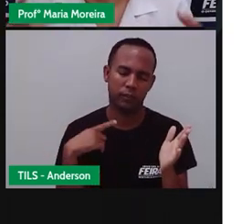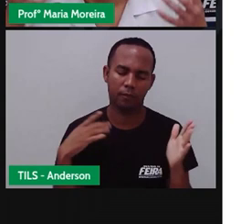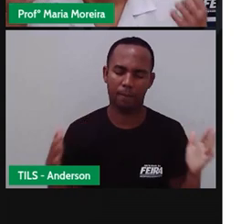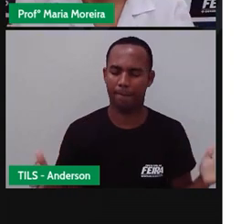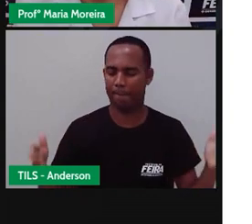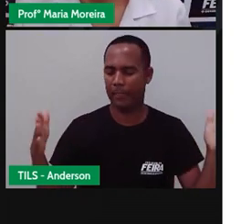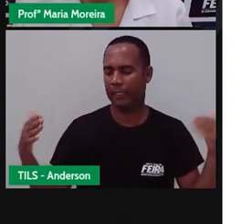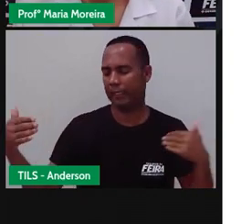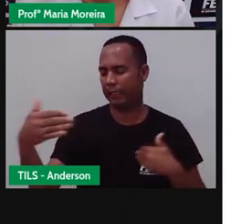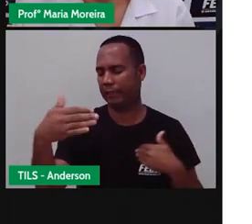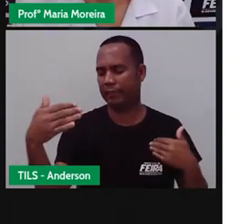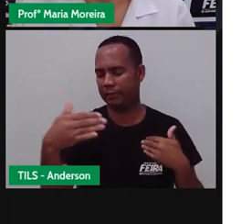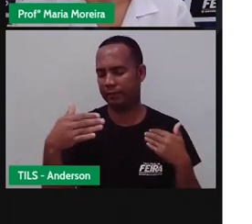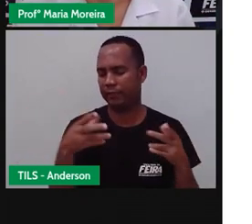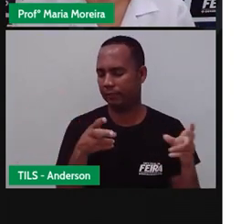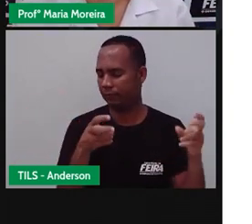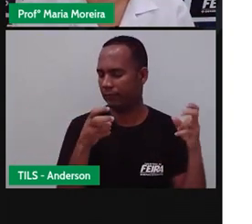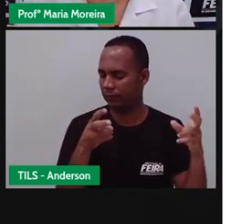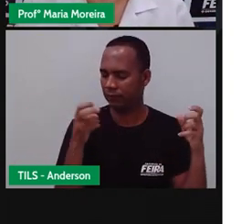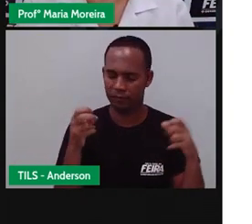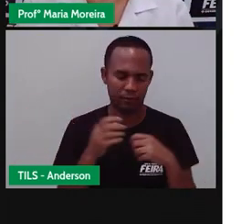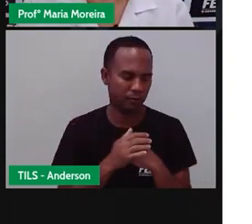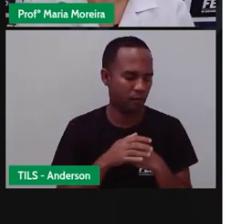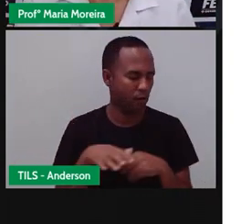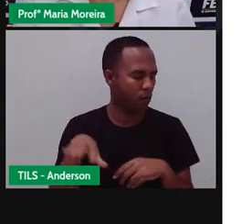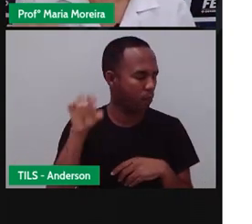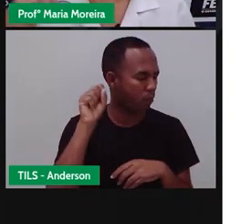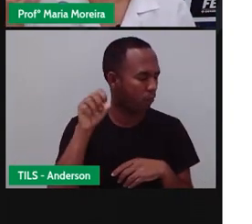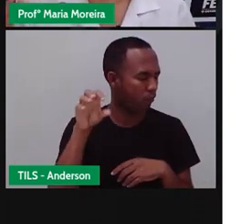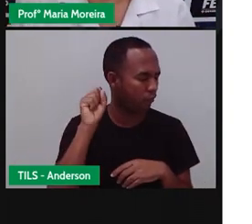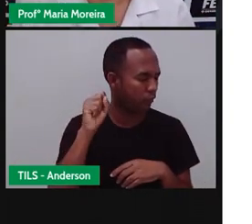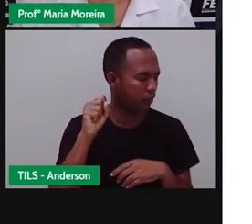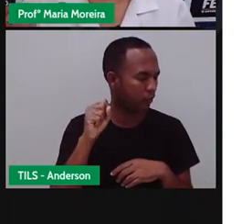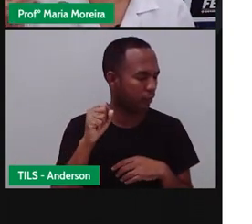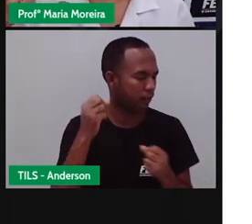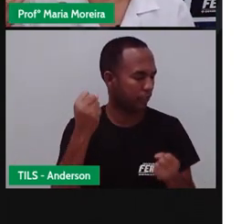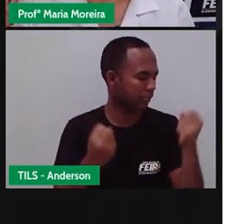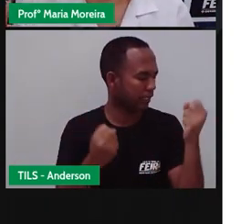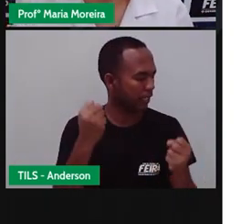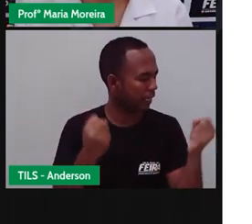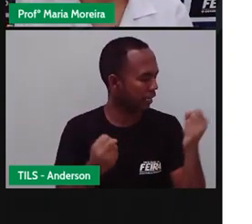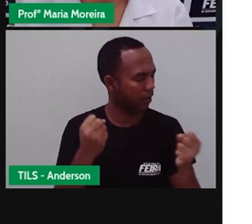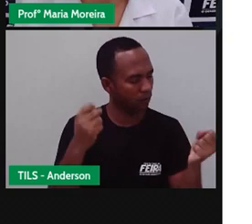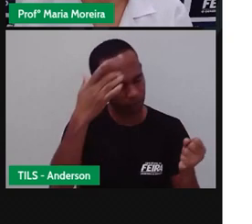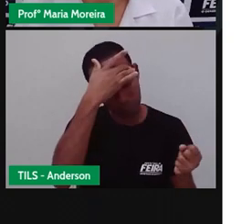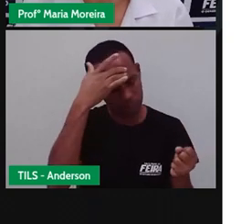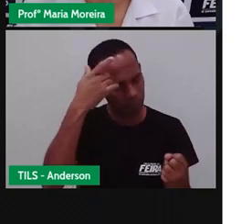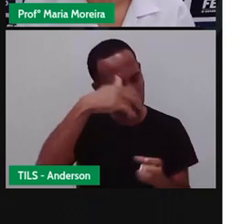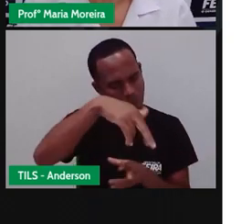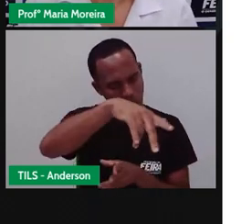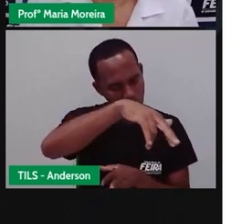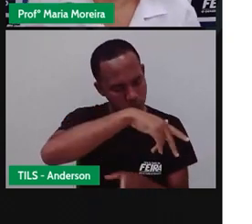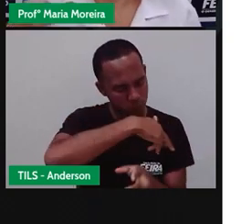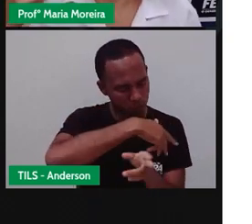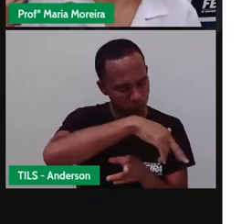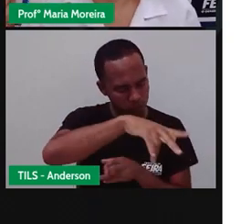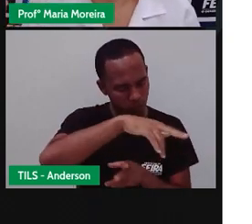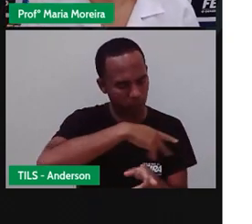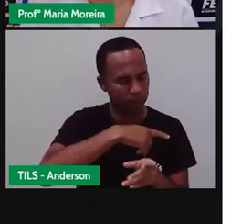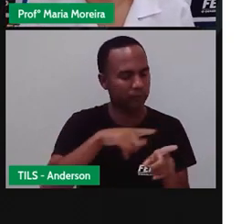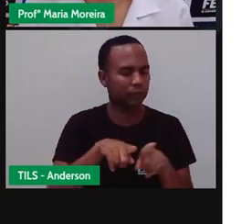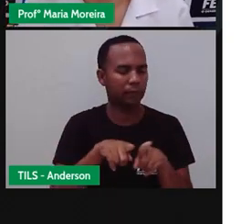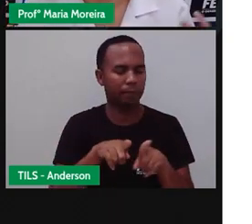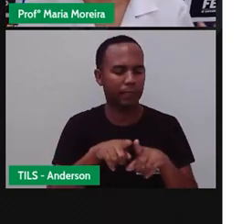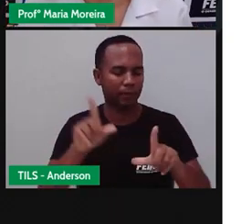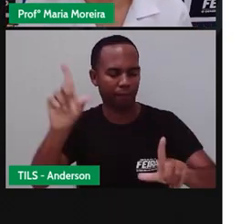for se concentrar mais um pouquinho, você vai ouvir o quê? Um barulho de carro, um barulho de pessoas, não é isso? Um barulho de uma